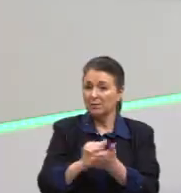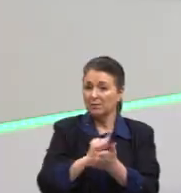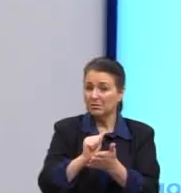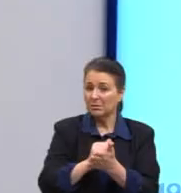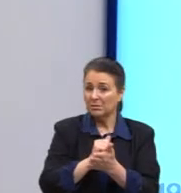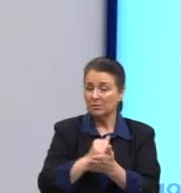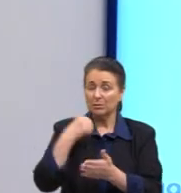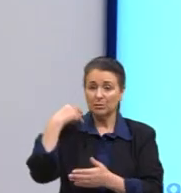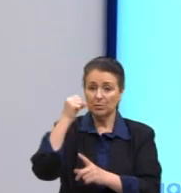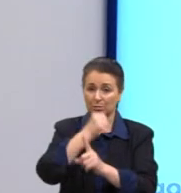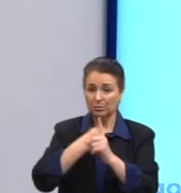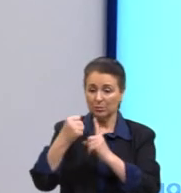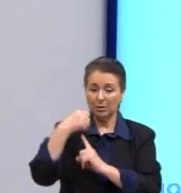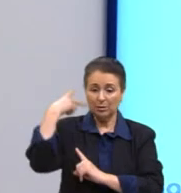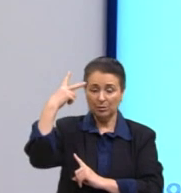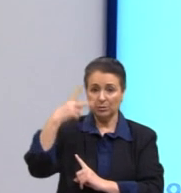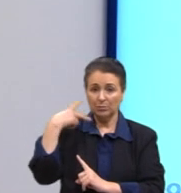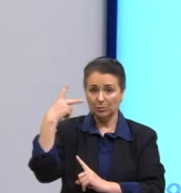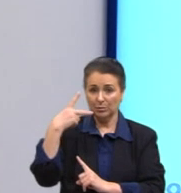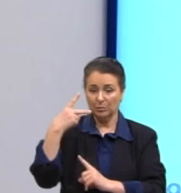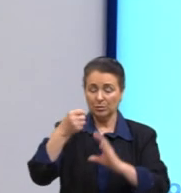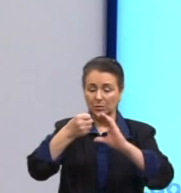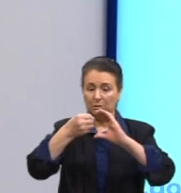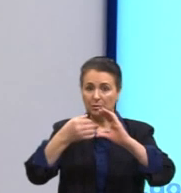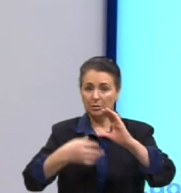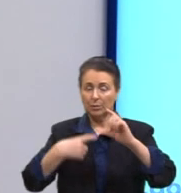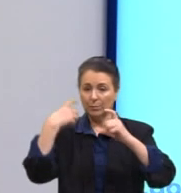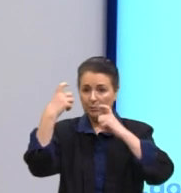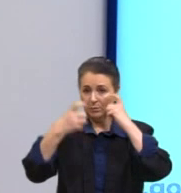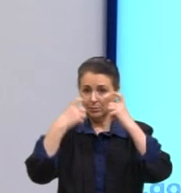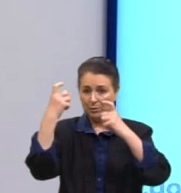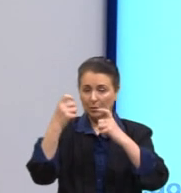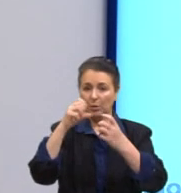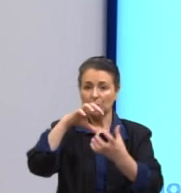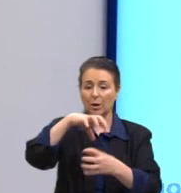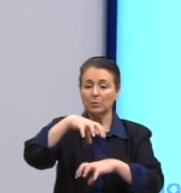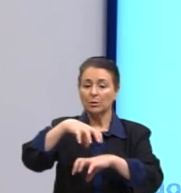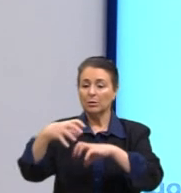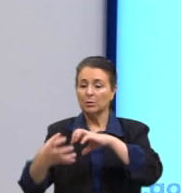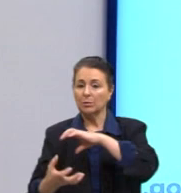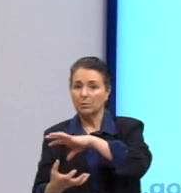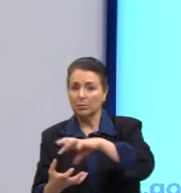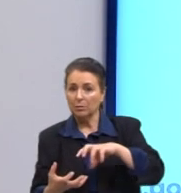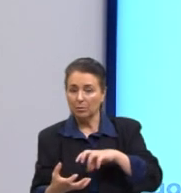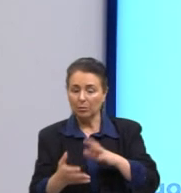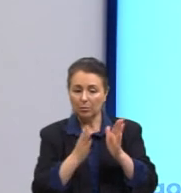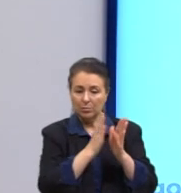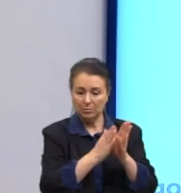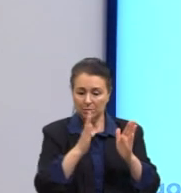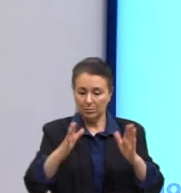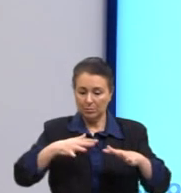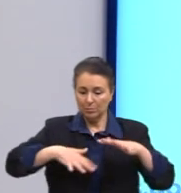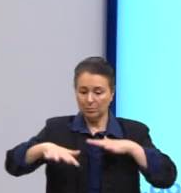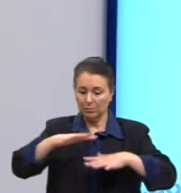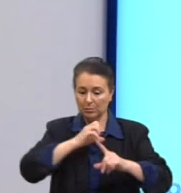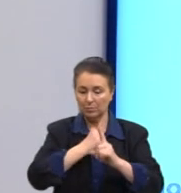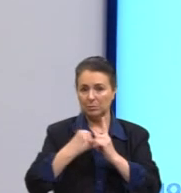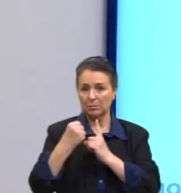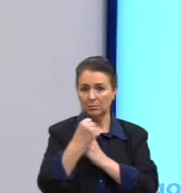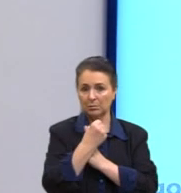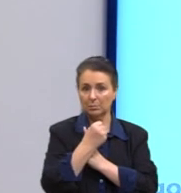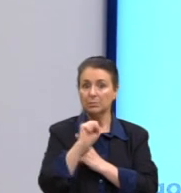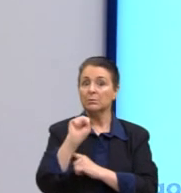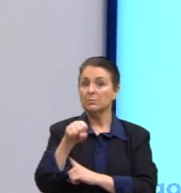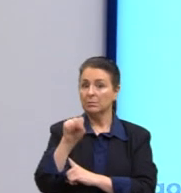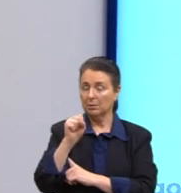políticas caracterizadas por preocupações ecológicas e pela fragmentação dos movimentos sociais. Sim,